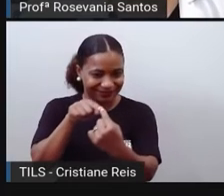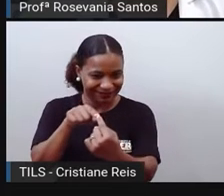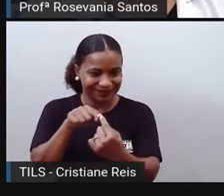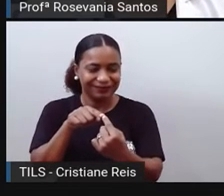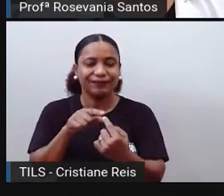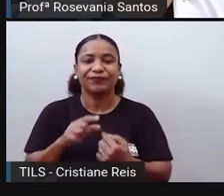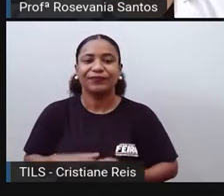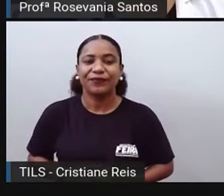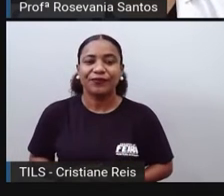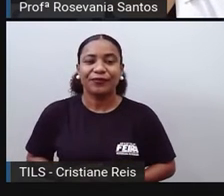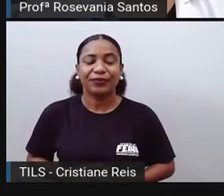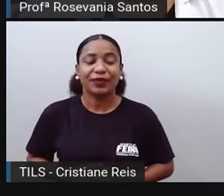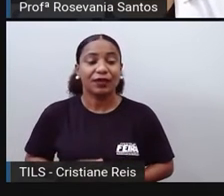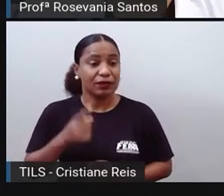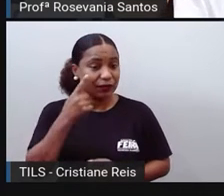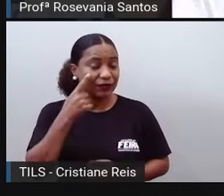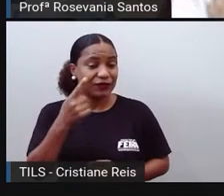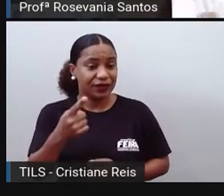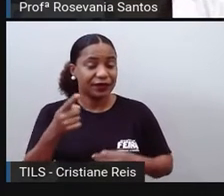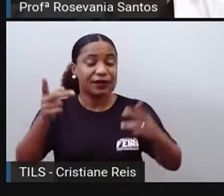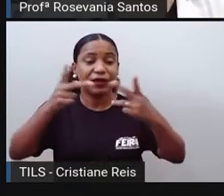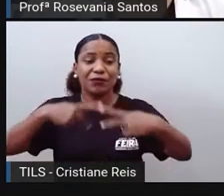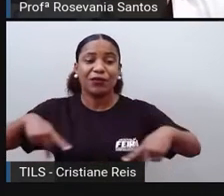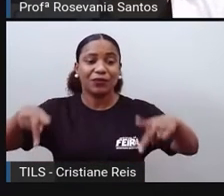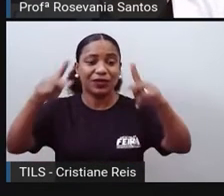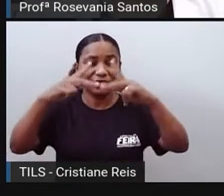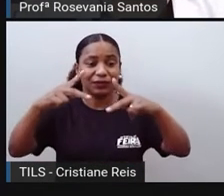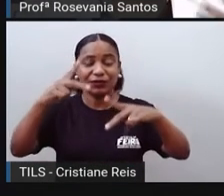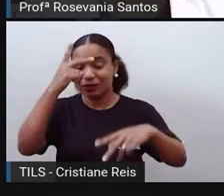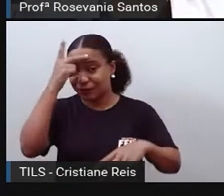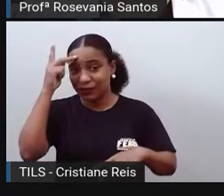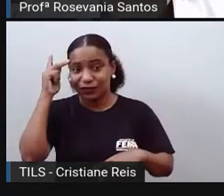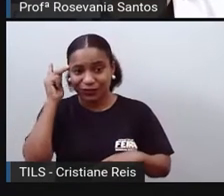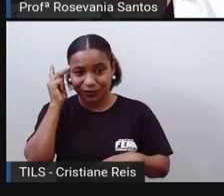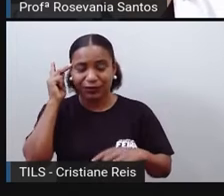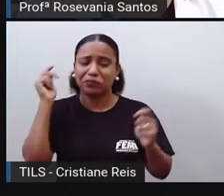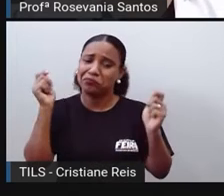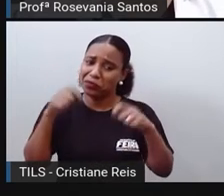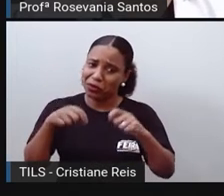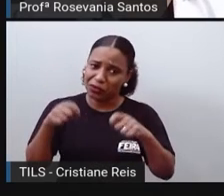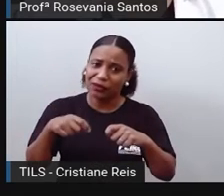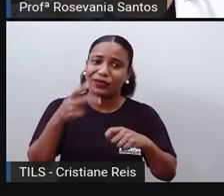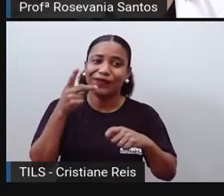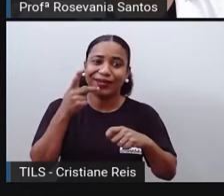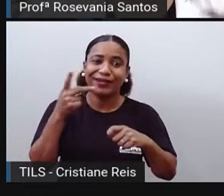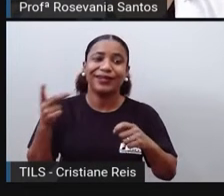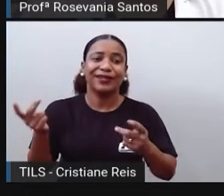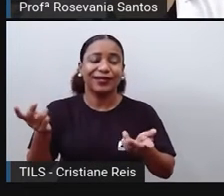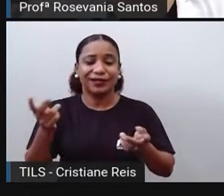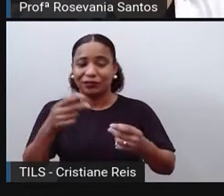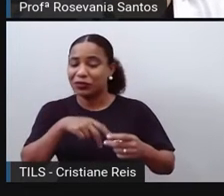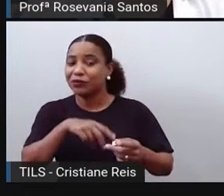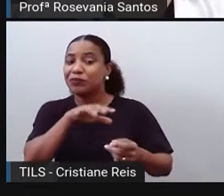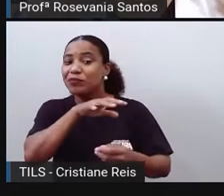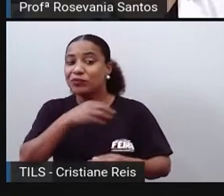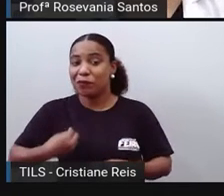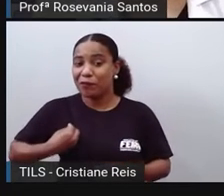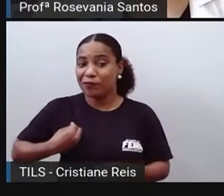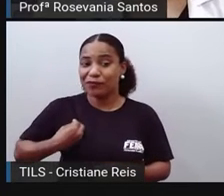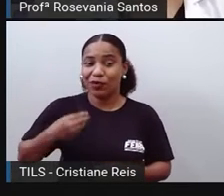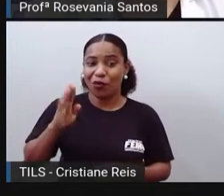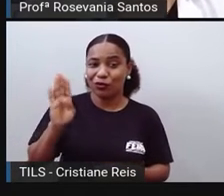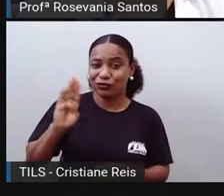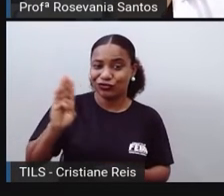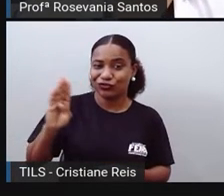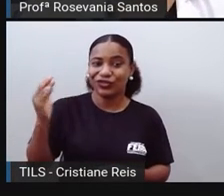caso aqui, a gente vai falar de população, população humana. Mas a gente poderia também, digamos assim, na biologia, por exemplo, na